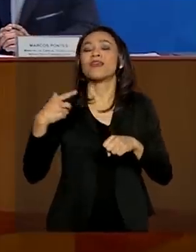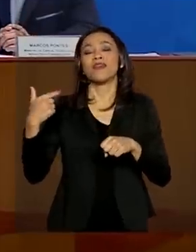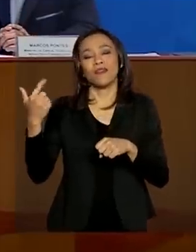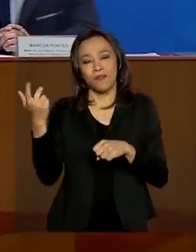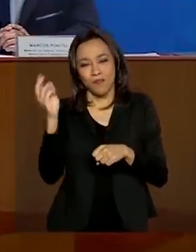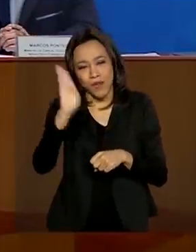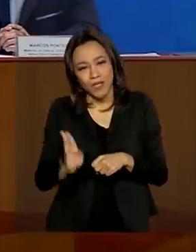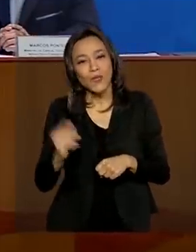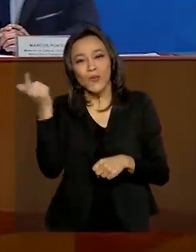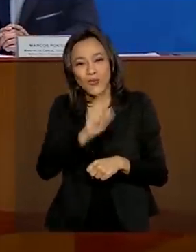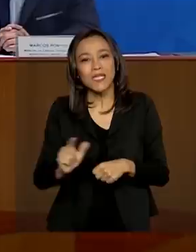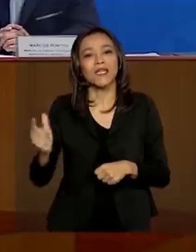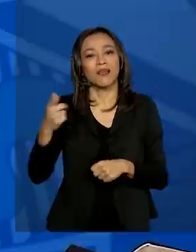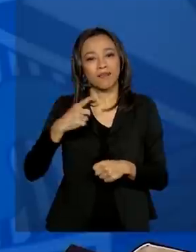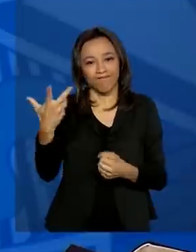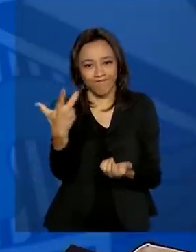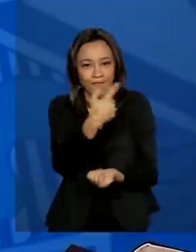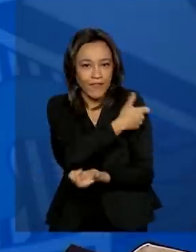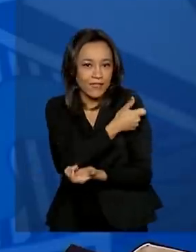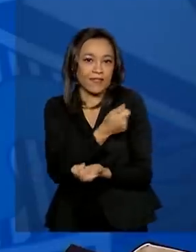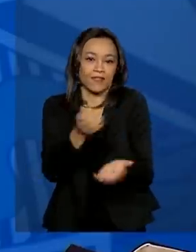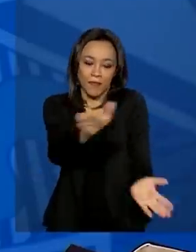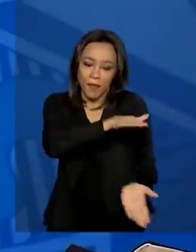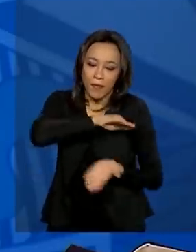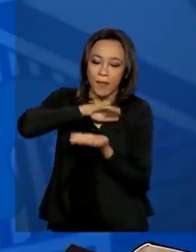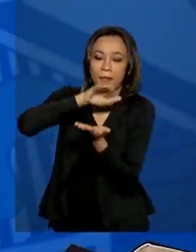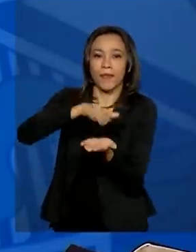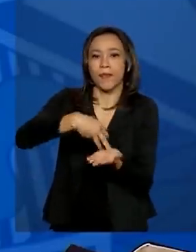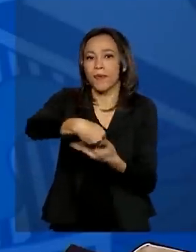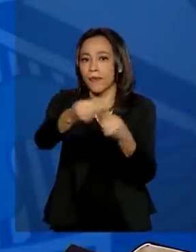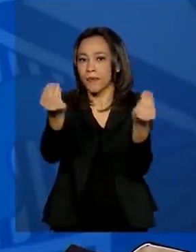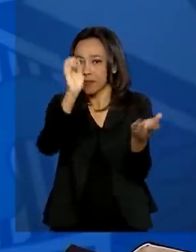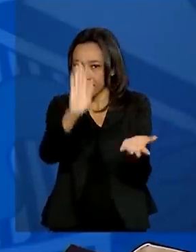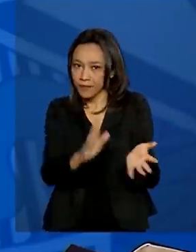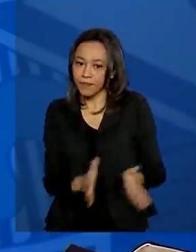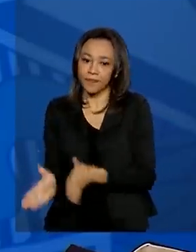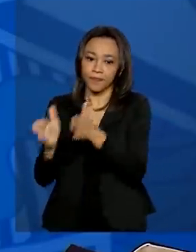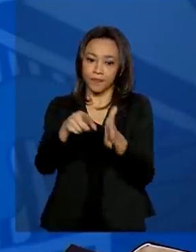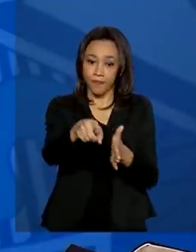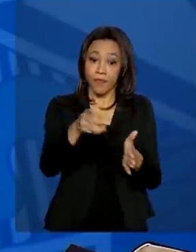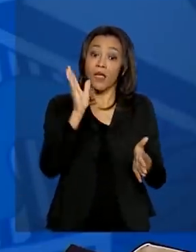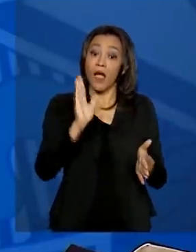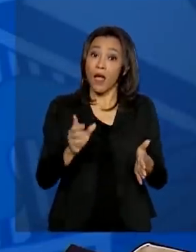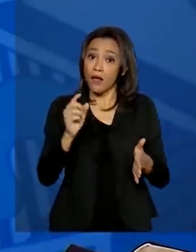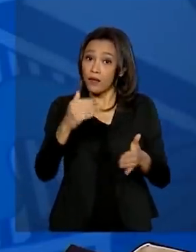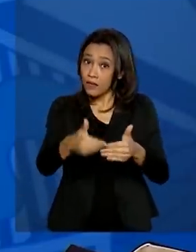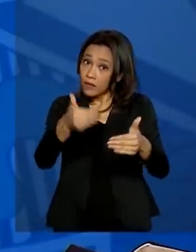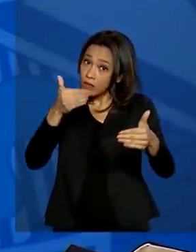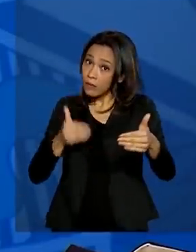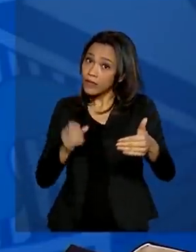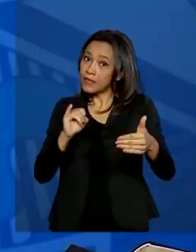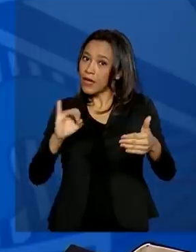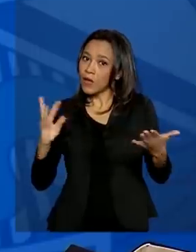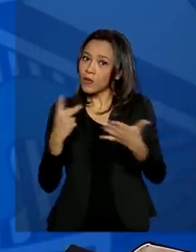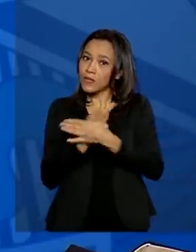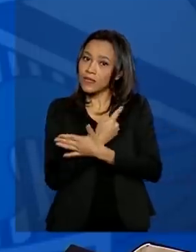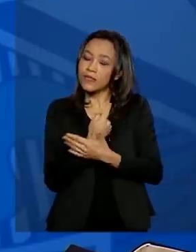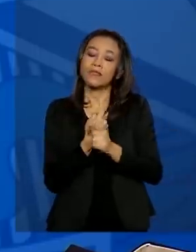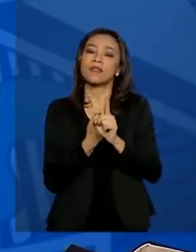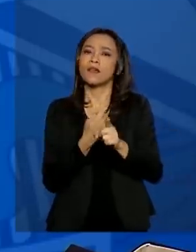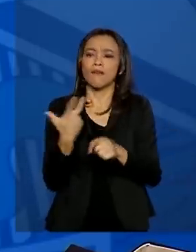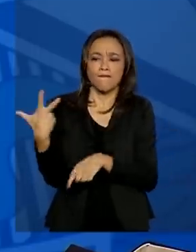brasileiros ao produto. A ideia é a gente já negociar antecipadamente para que caso surja algum tipo de